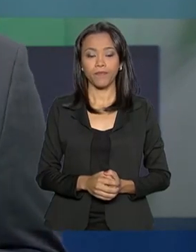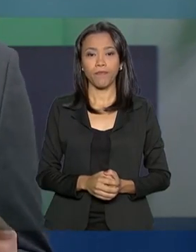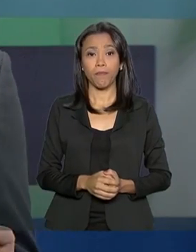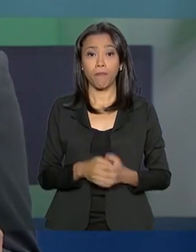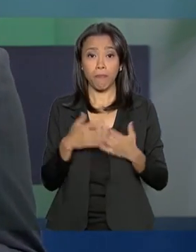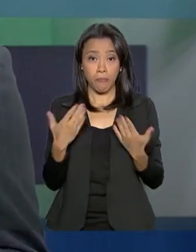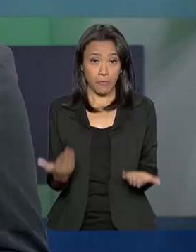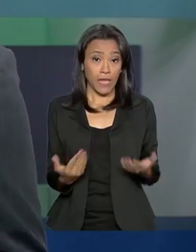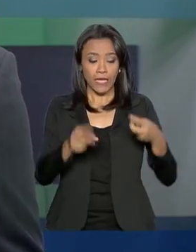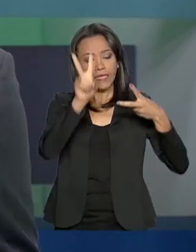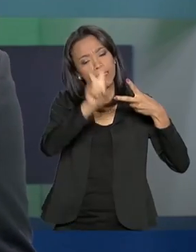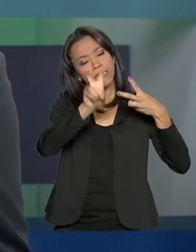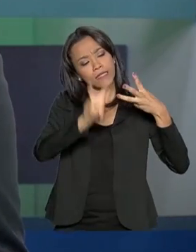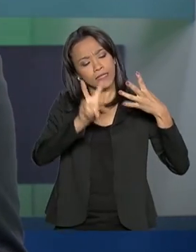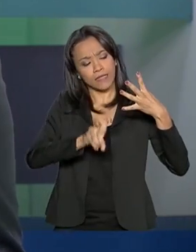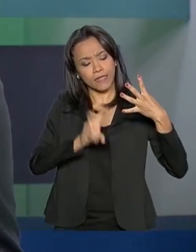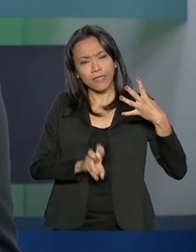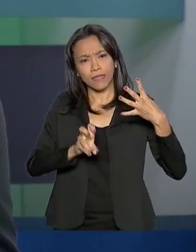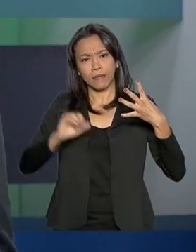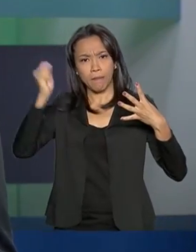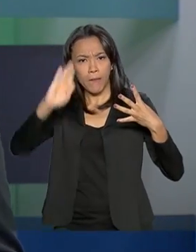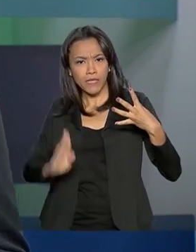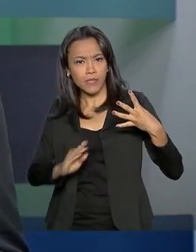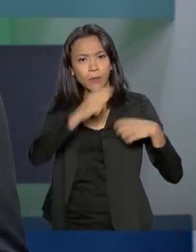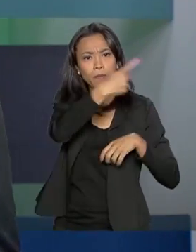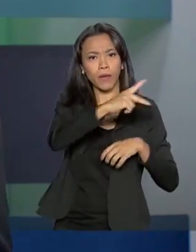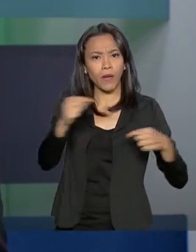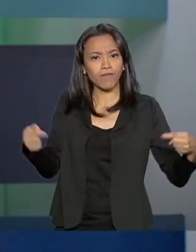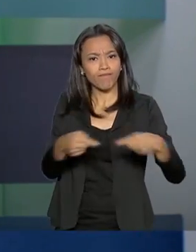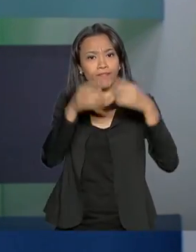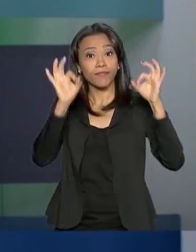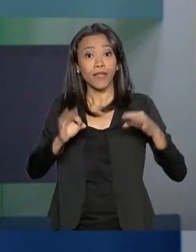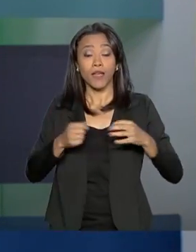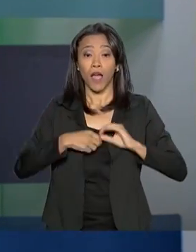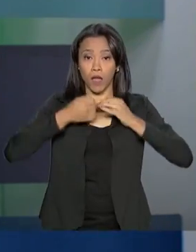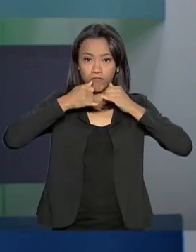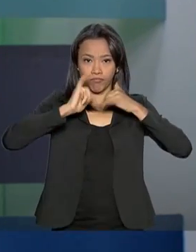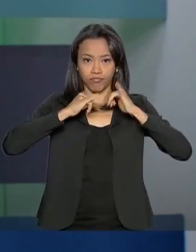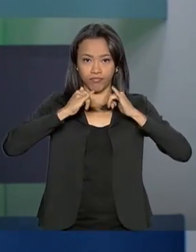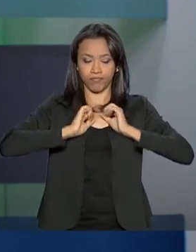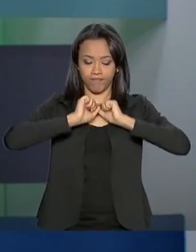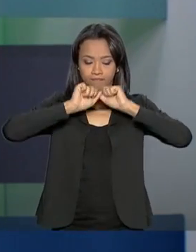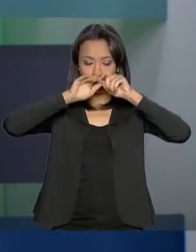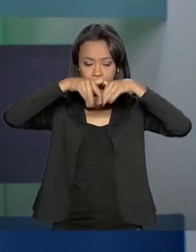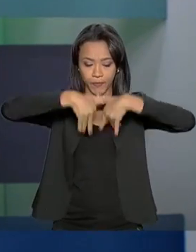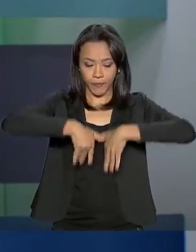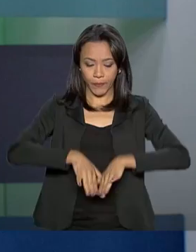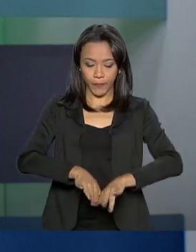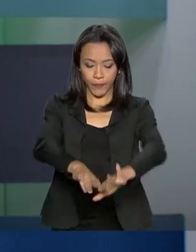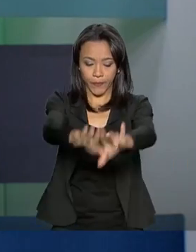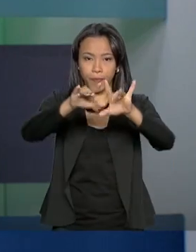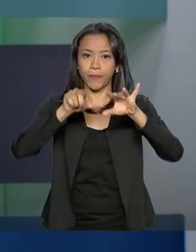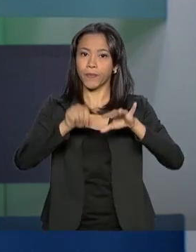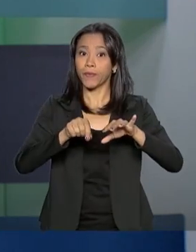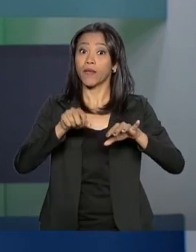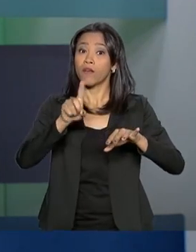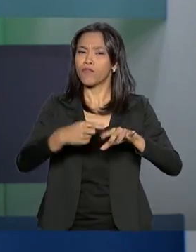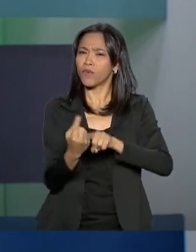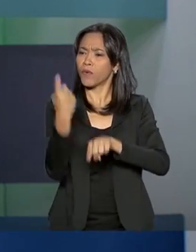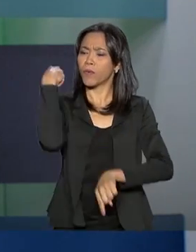Entre esses temas que ligam o Brasil e o Paraguai está a hidrelétrica de Itaipu. A usina binacional foi inaugurada em